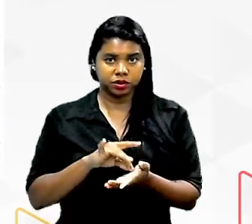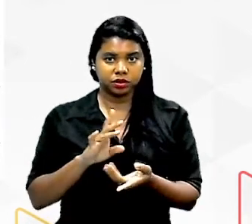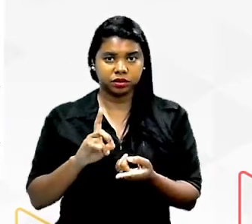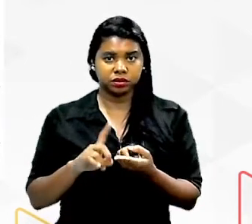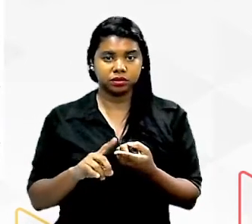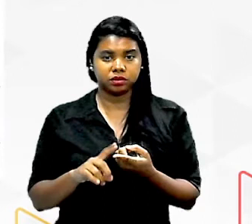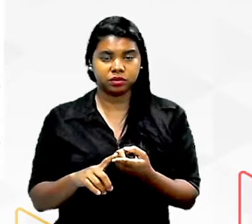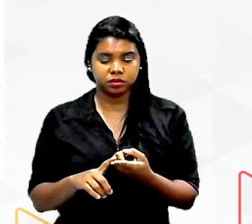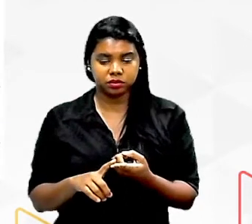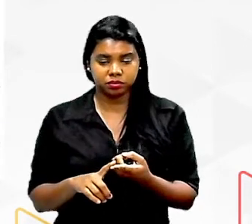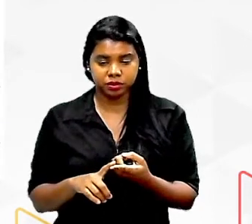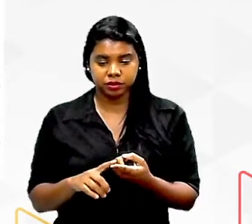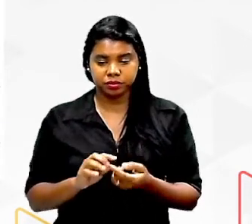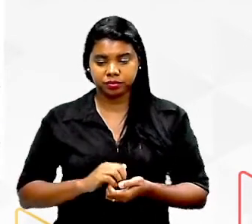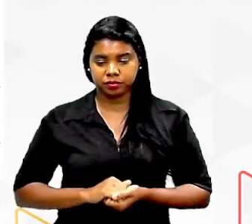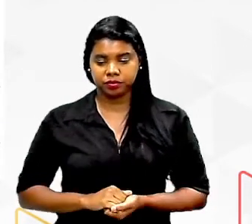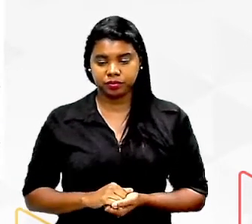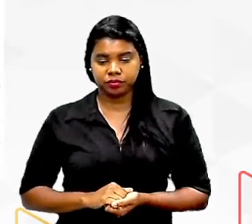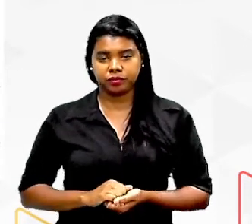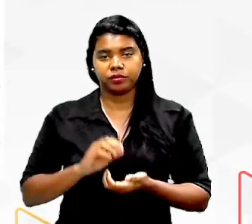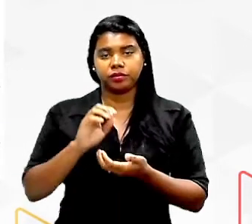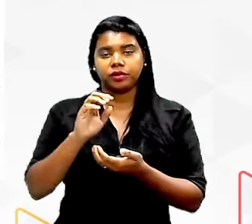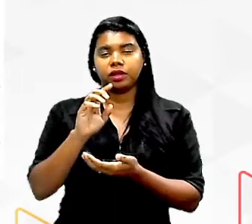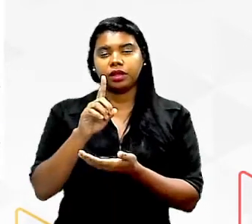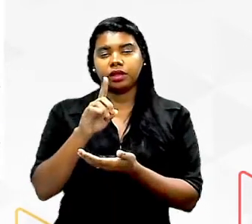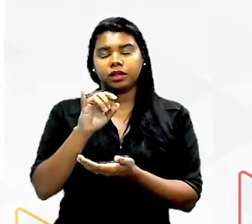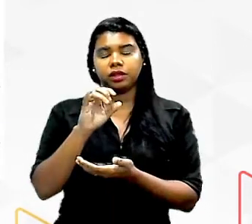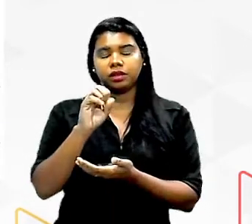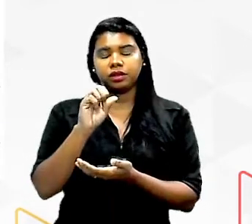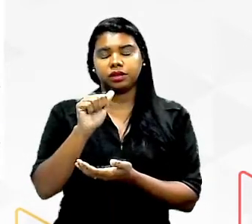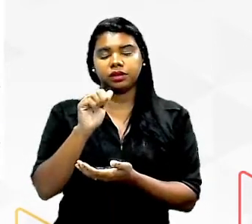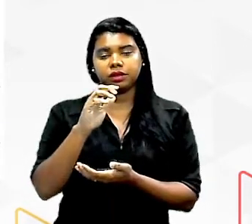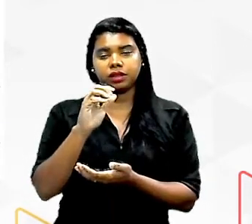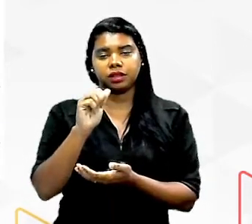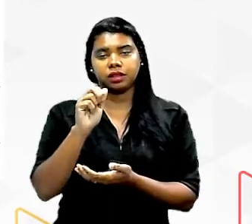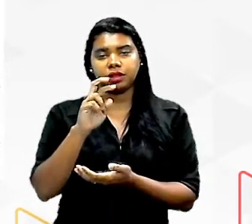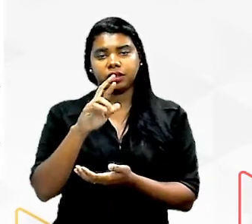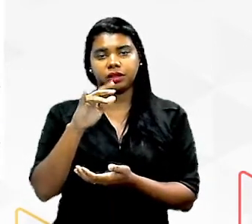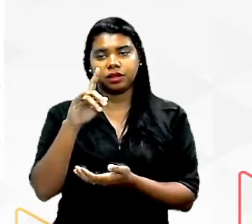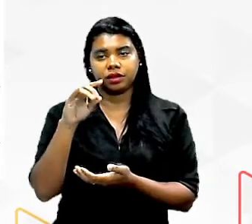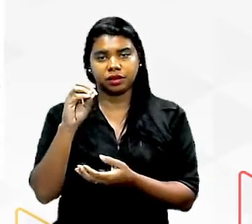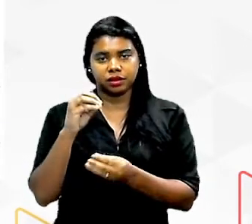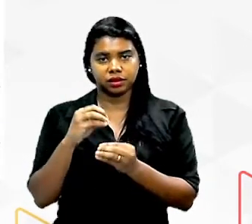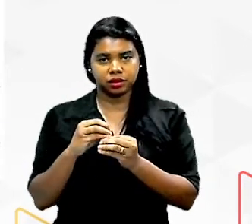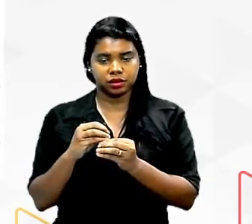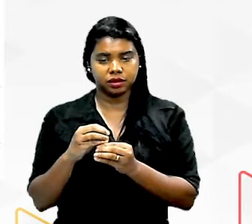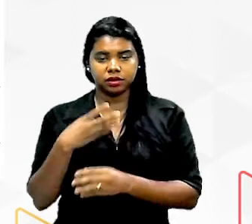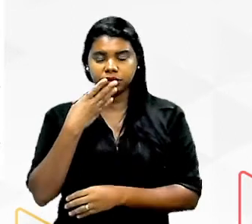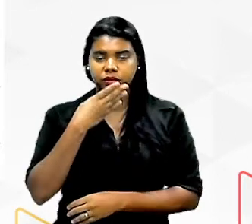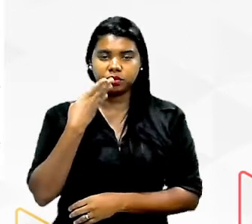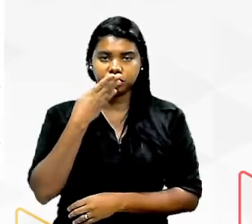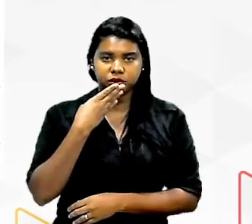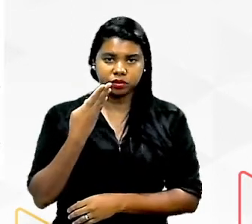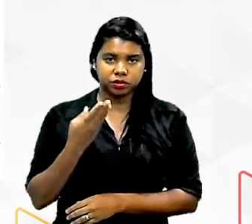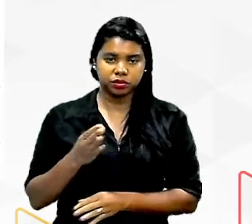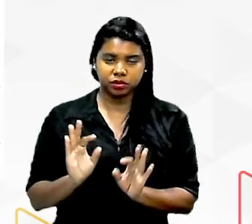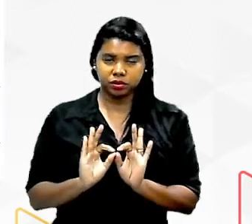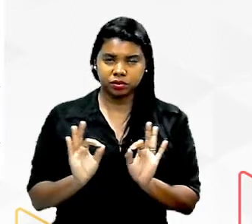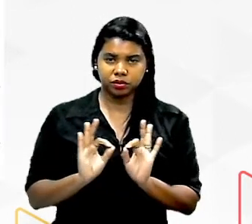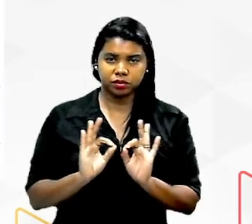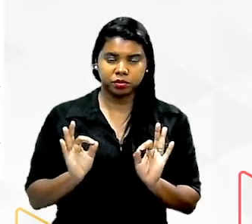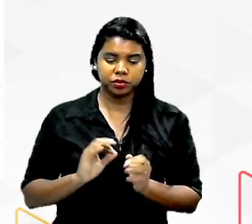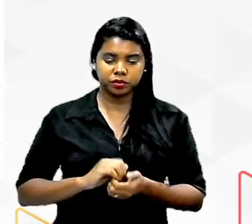já passo a chamar de disacarídeo então por exemplo a sacarose o açúcar comum é